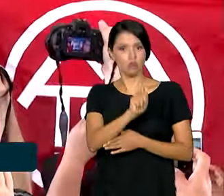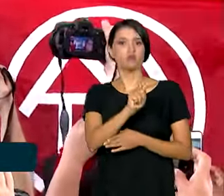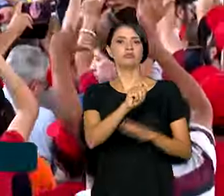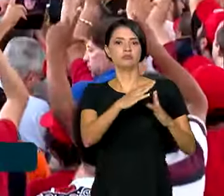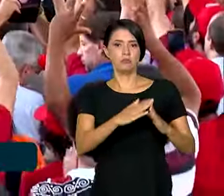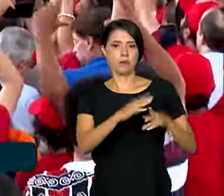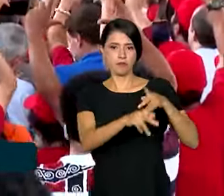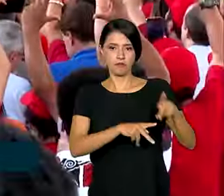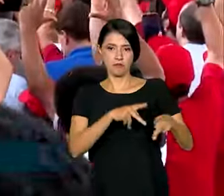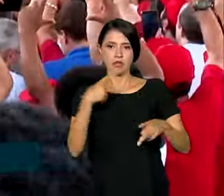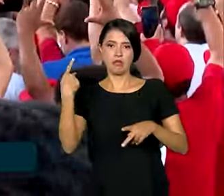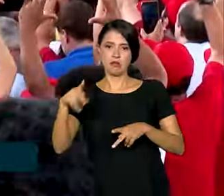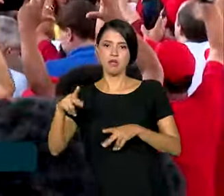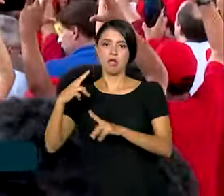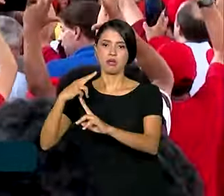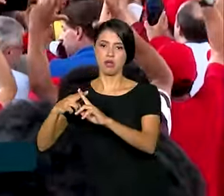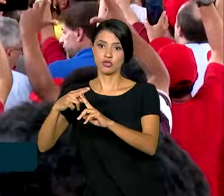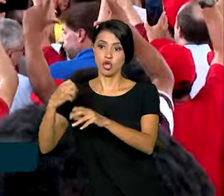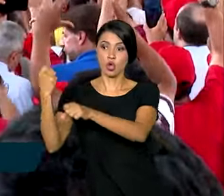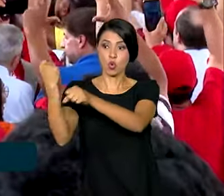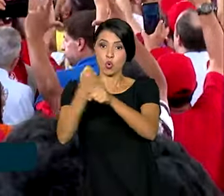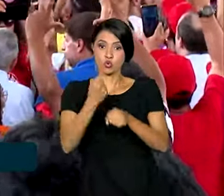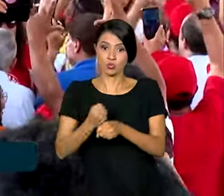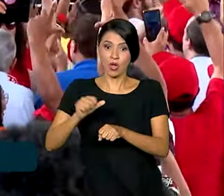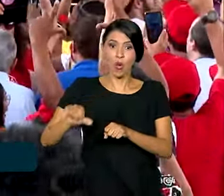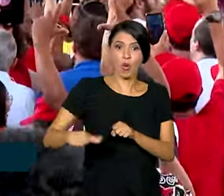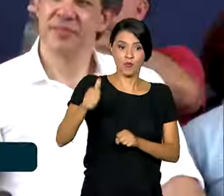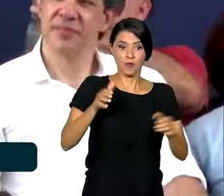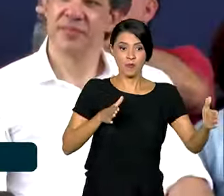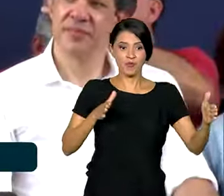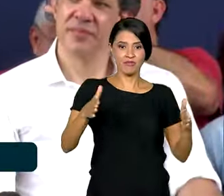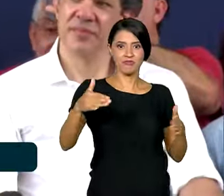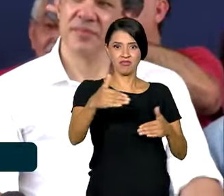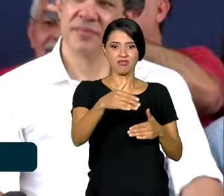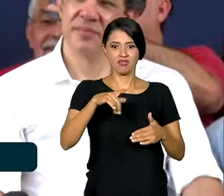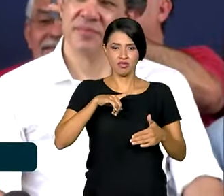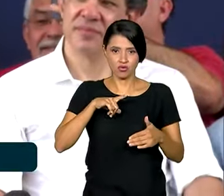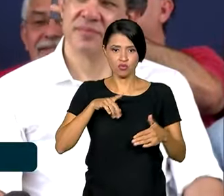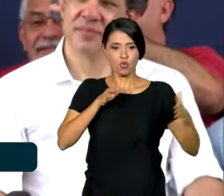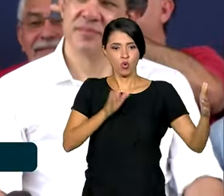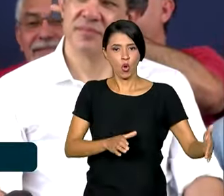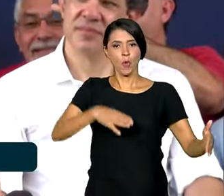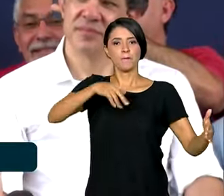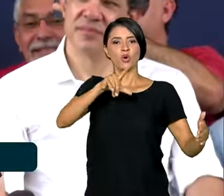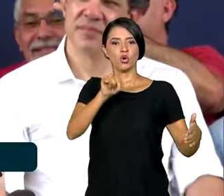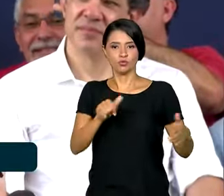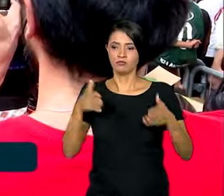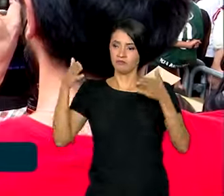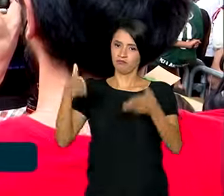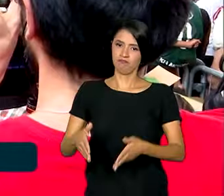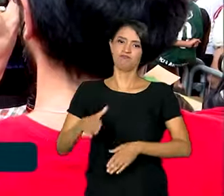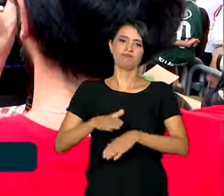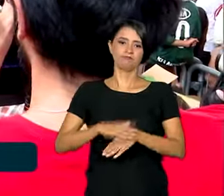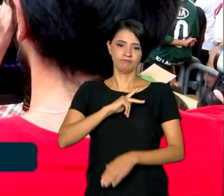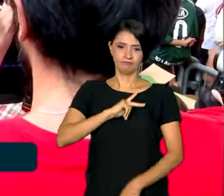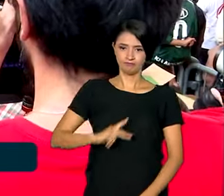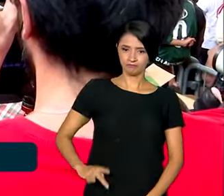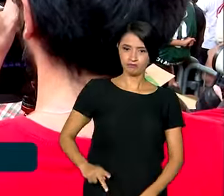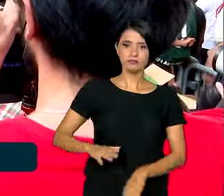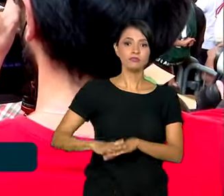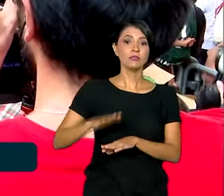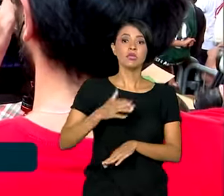e a Caixa para a construção do primeiro módulo do conjunto, com a participação do presidente Lula. São mais de